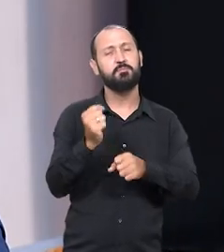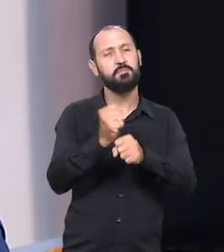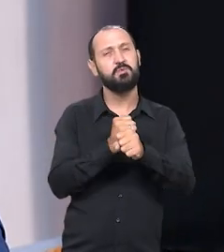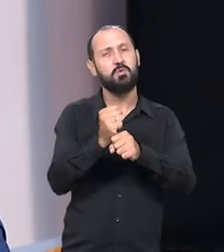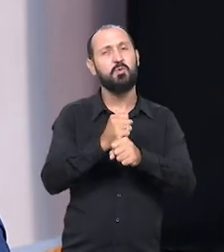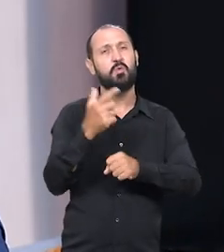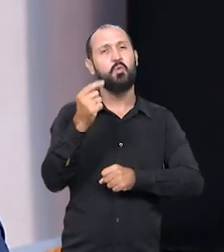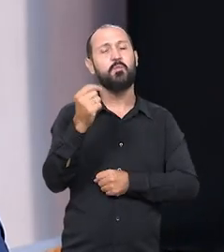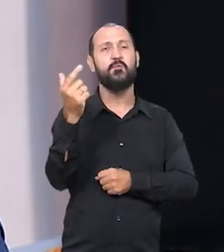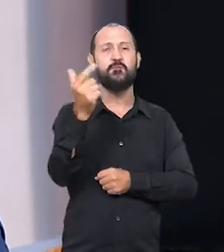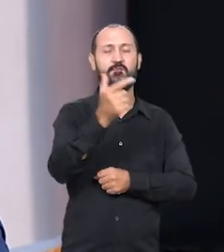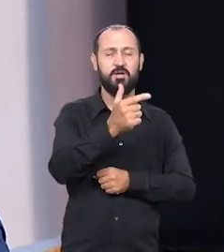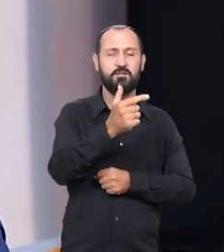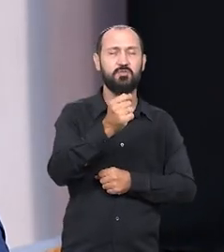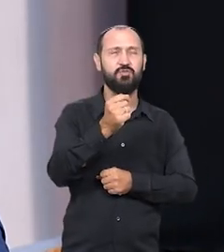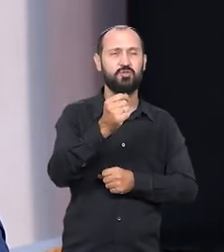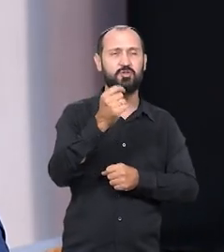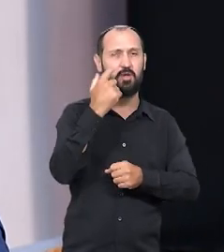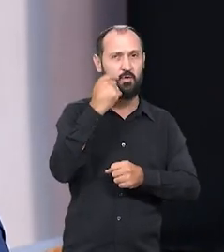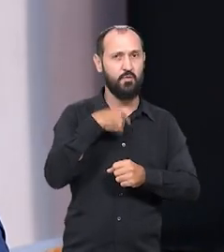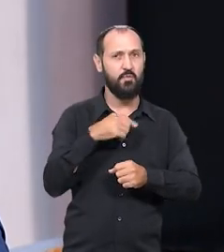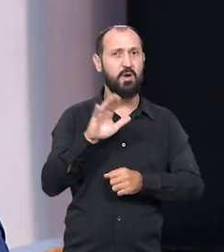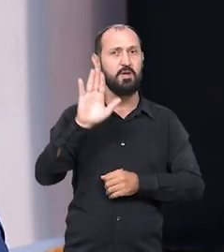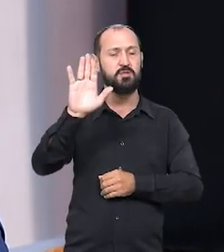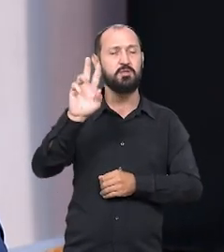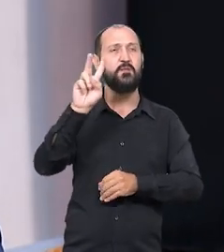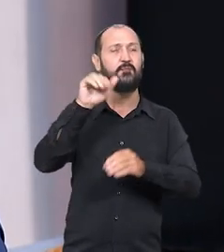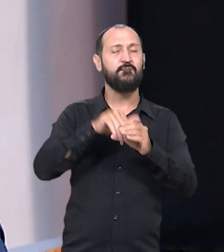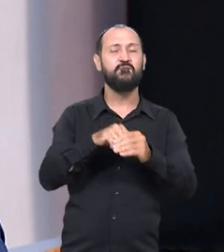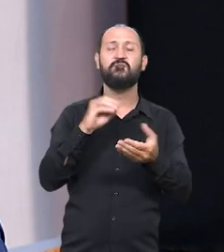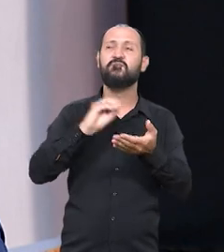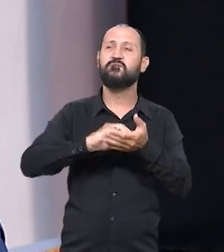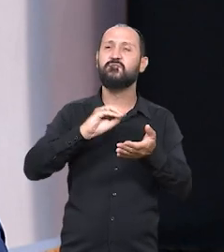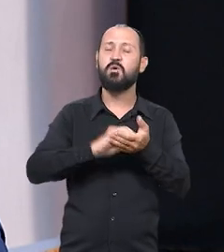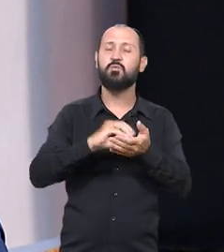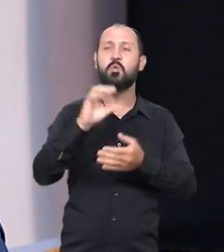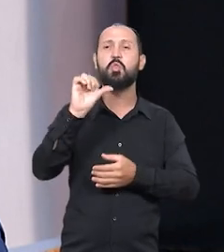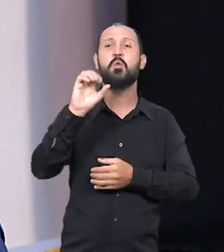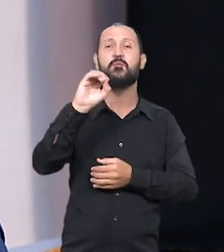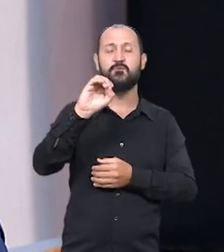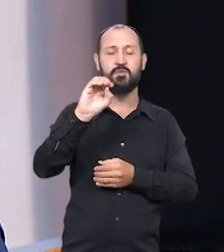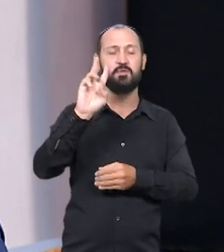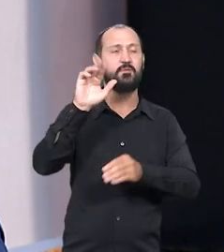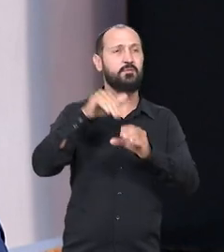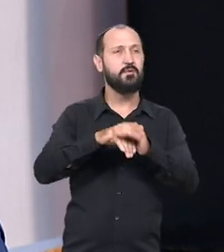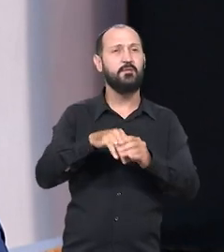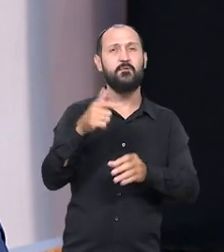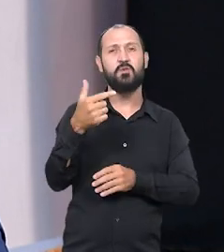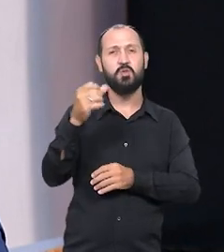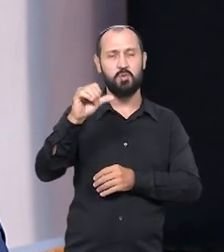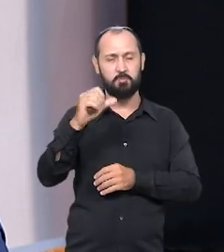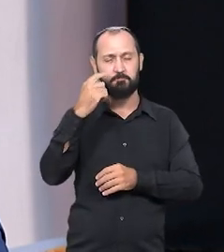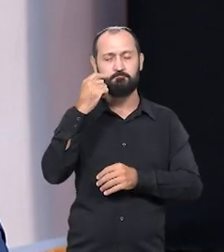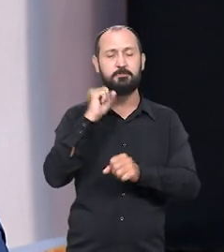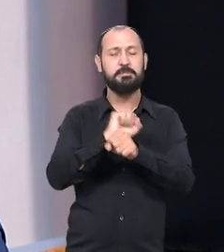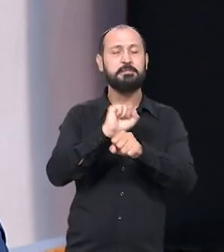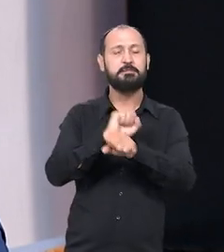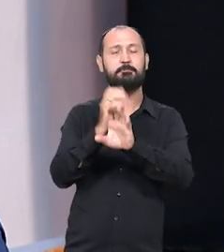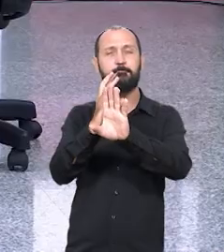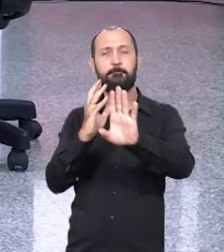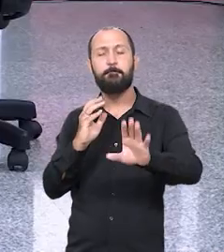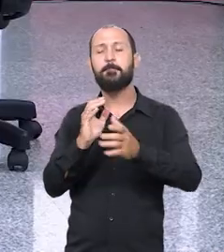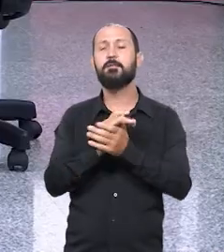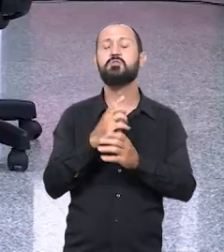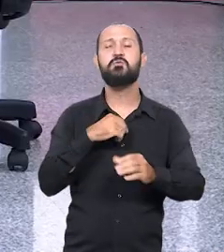Em 2020, fui candidato a vereador. Faltaram 90 votos para eu entrar. Fiquei em 21º de 29 vereadores na